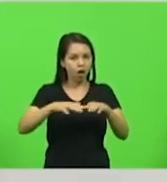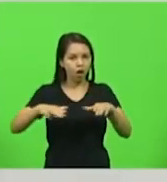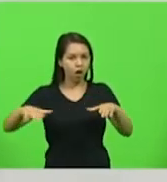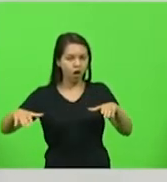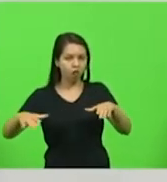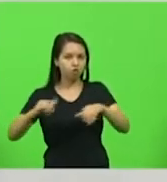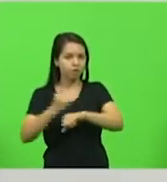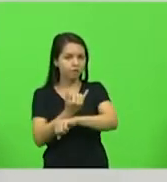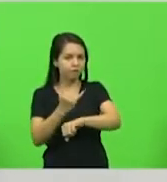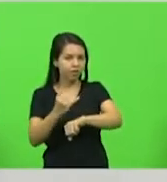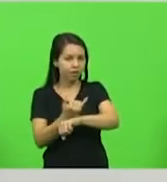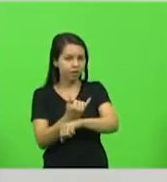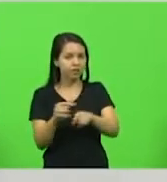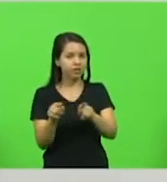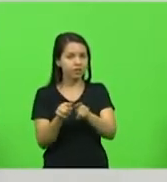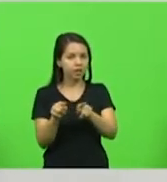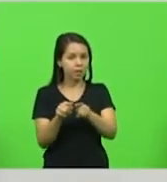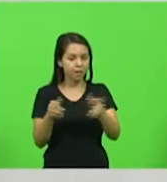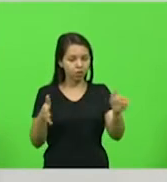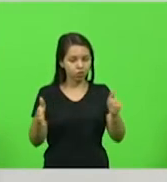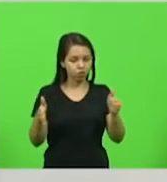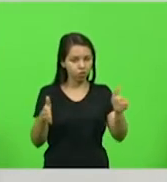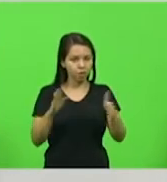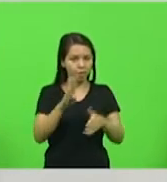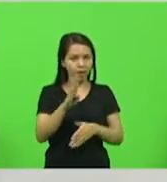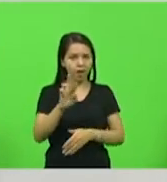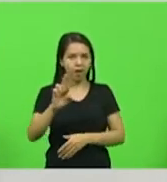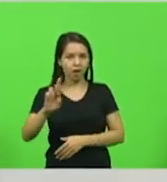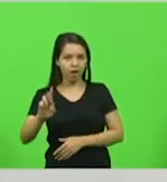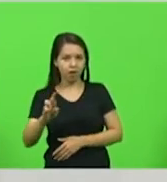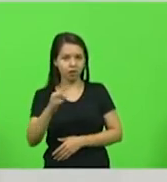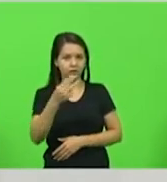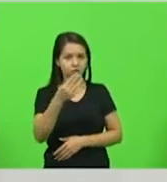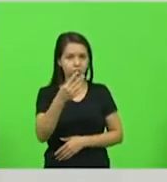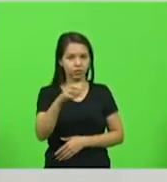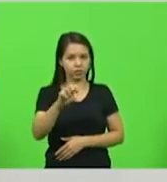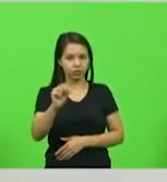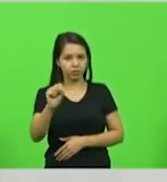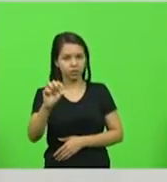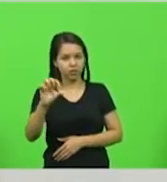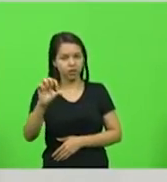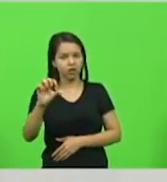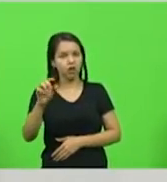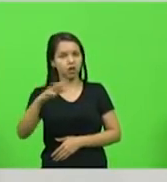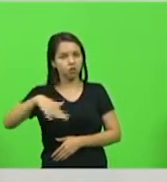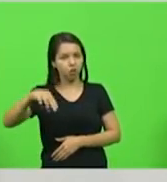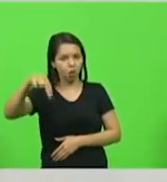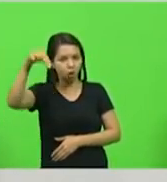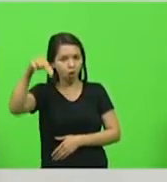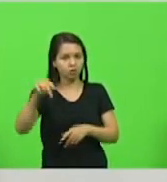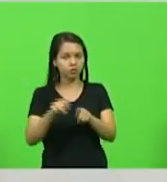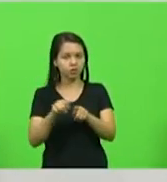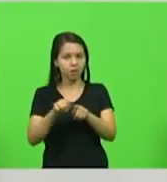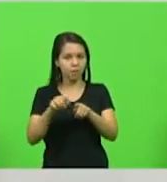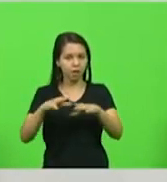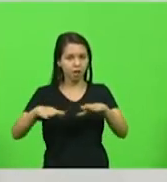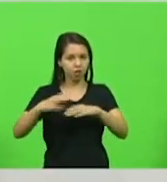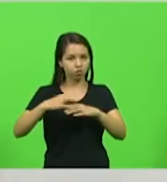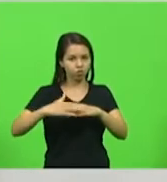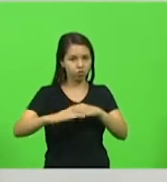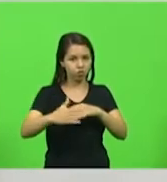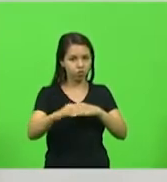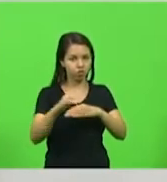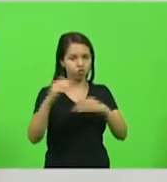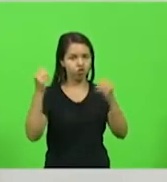trecho estadualizado da BR-280 no norte, a macroadutora do Rio Chapecozinho, a pavimentação